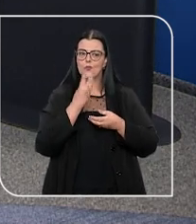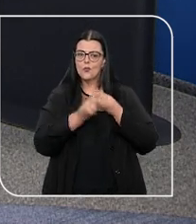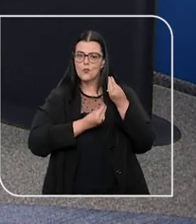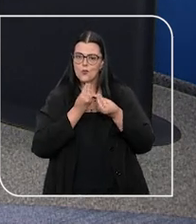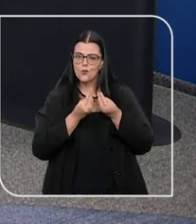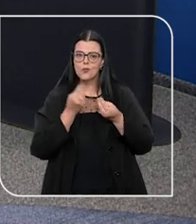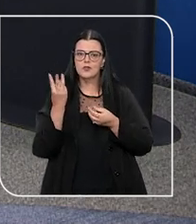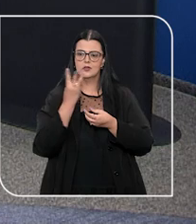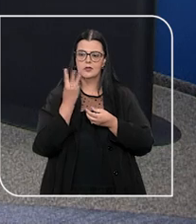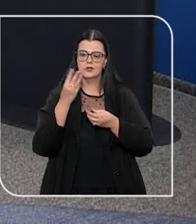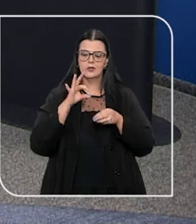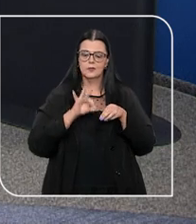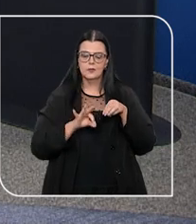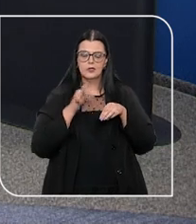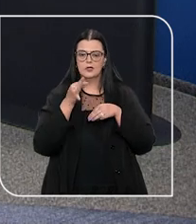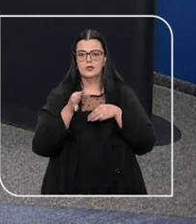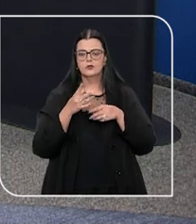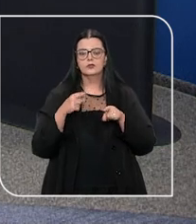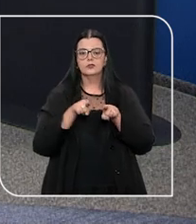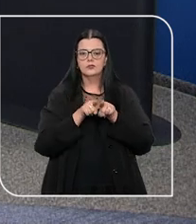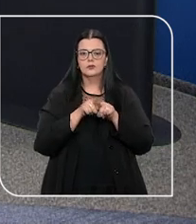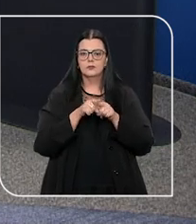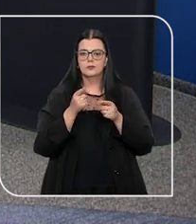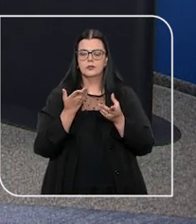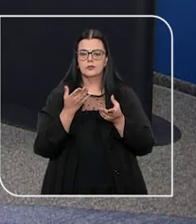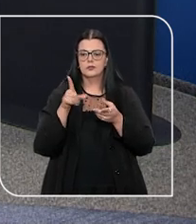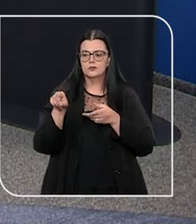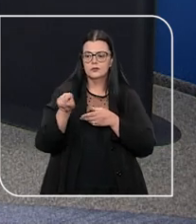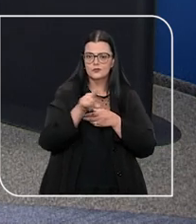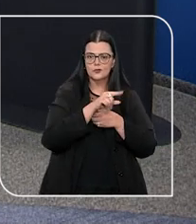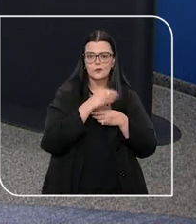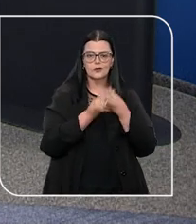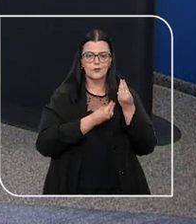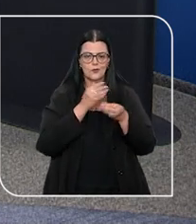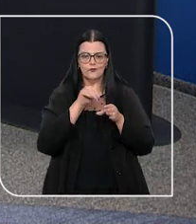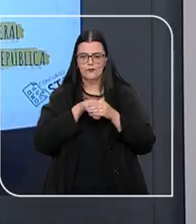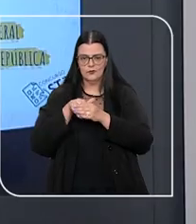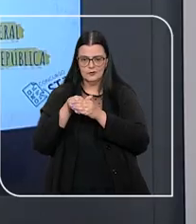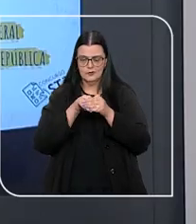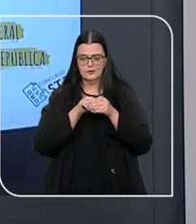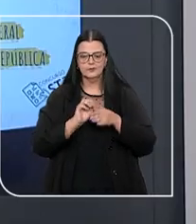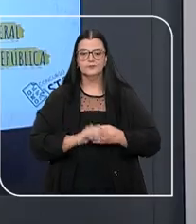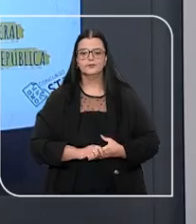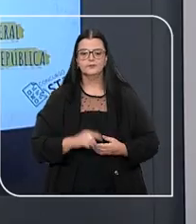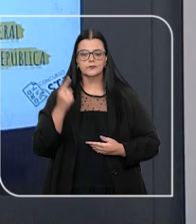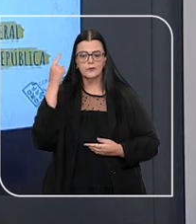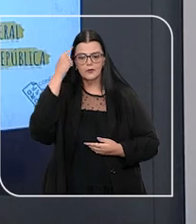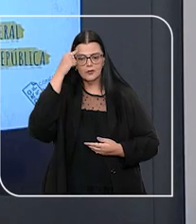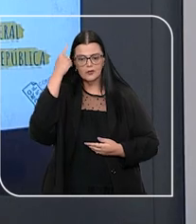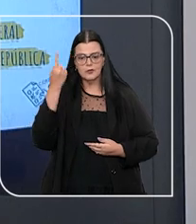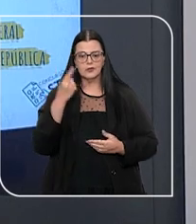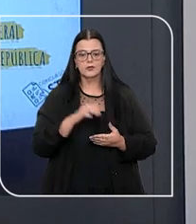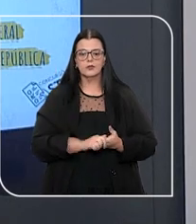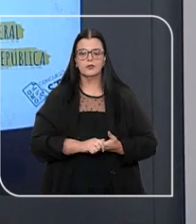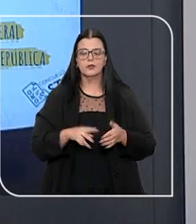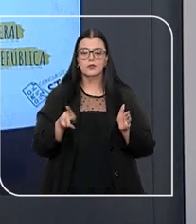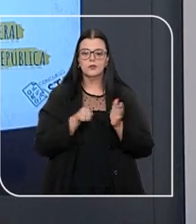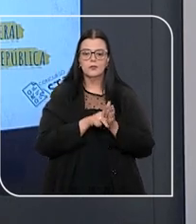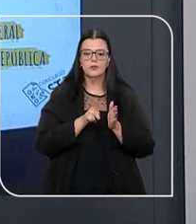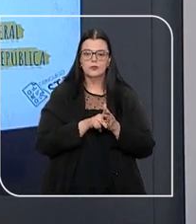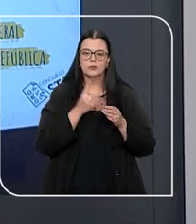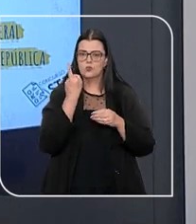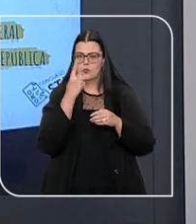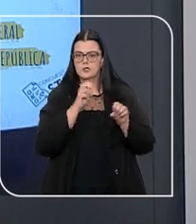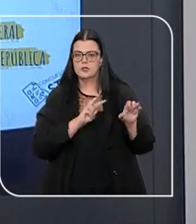onde vêm os 33 ministros e também como é que o processo de escolha deles. Verdade. E a ideia é que a gente suba um post por